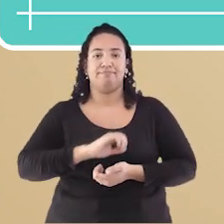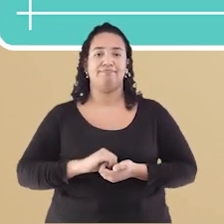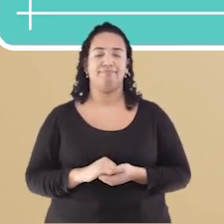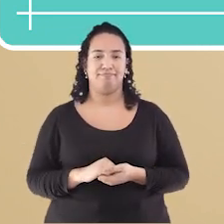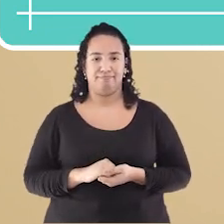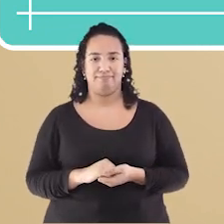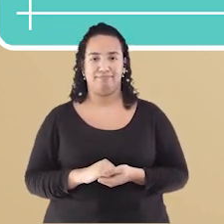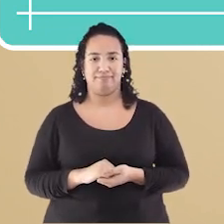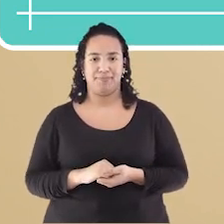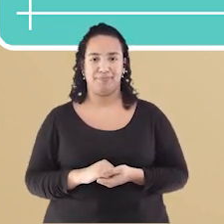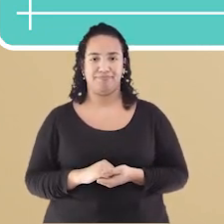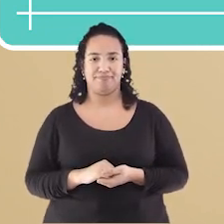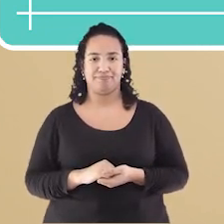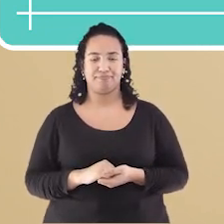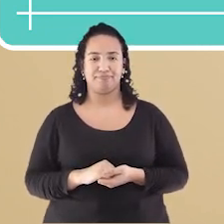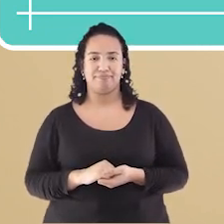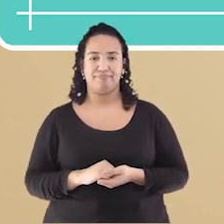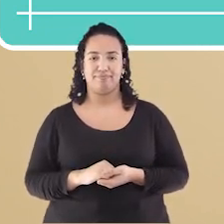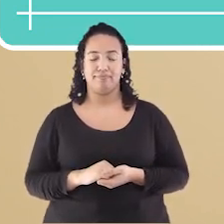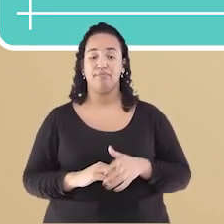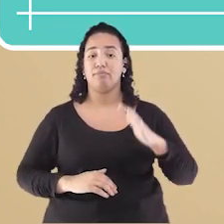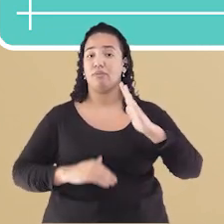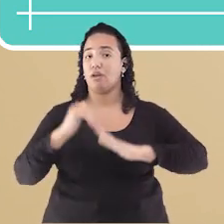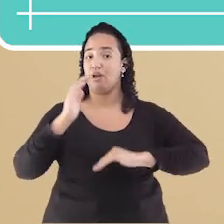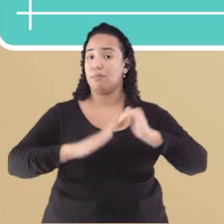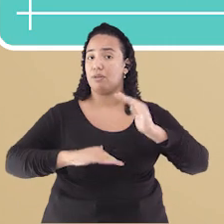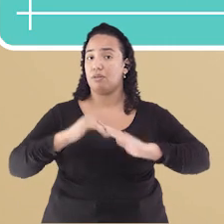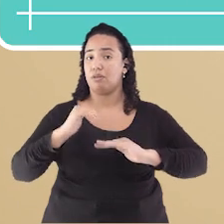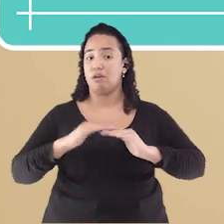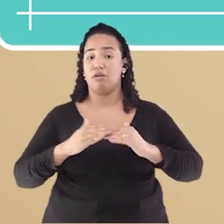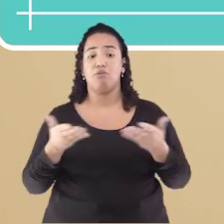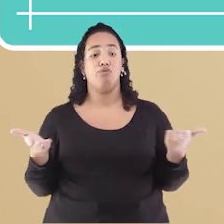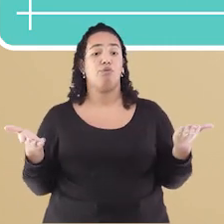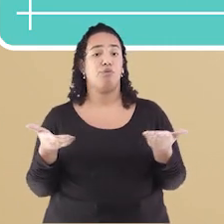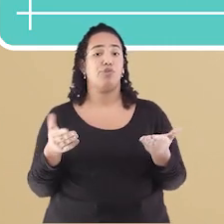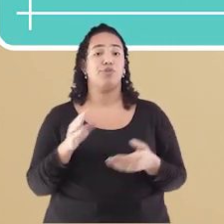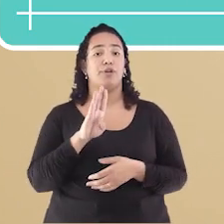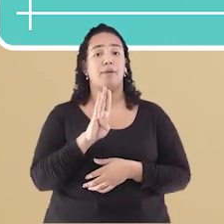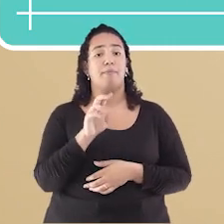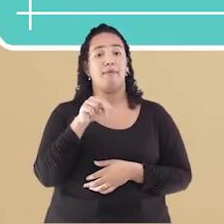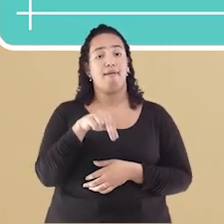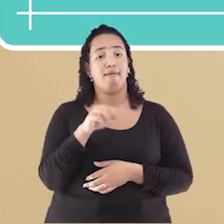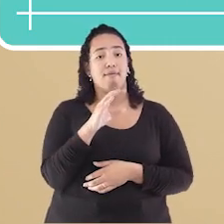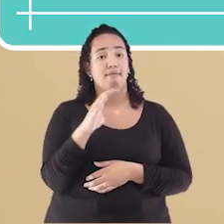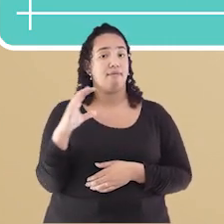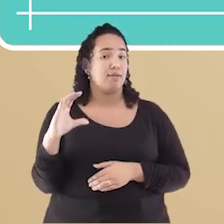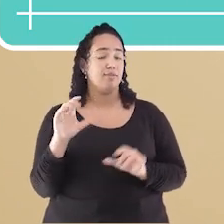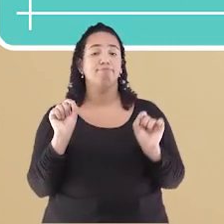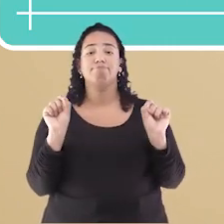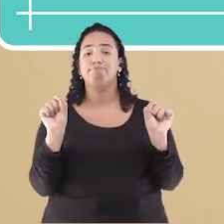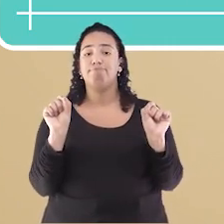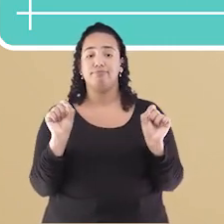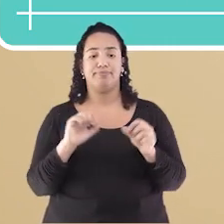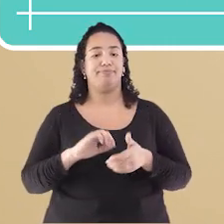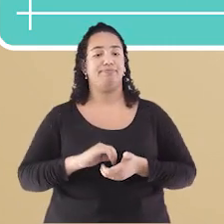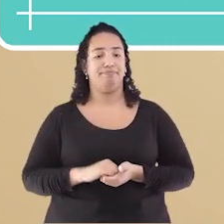Fundamental Anos Iniciais. E a habilidade da BNCC que iremos trabalhar é